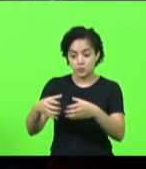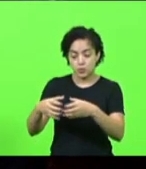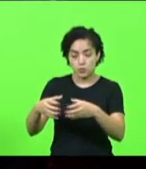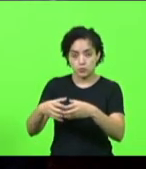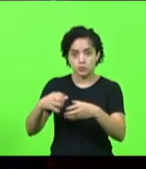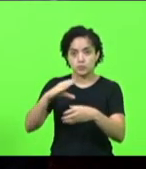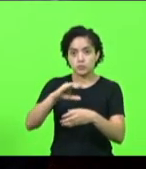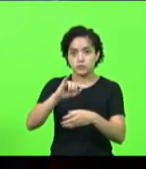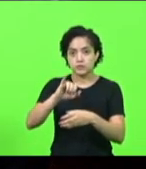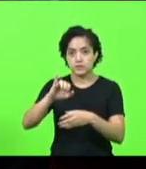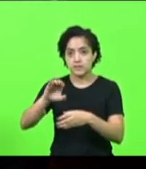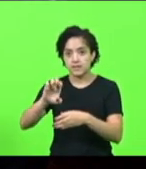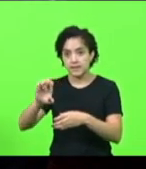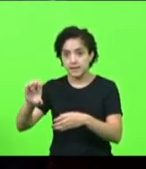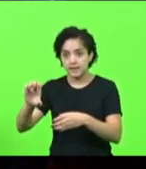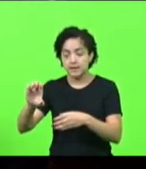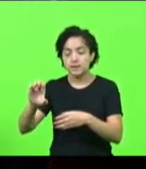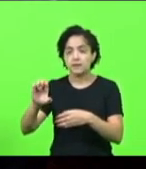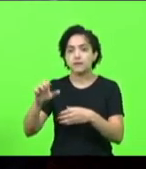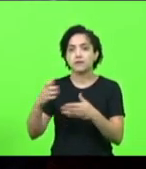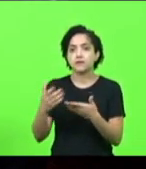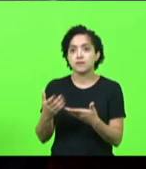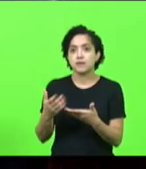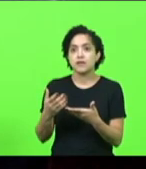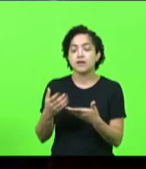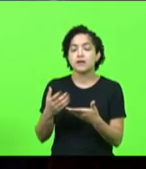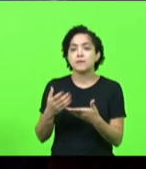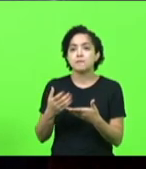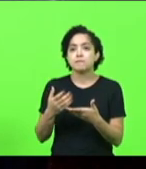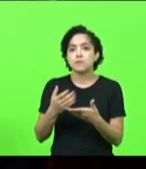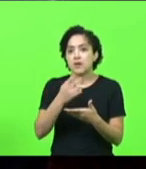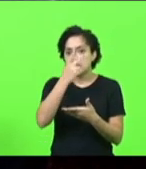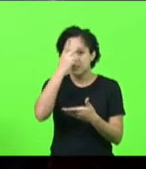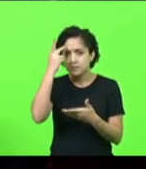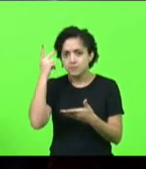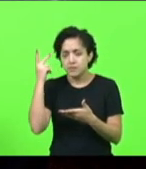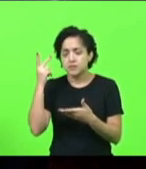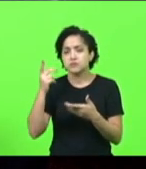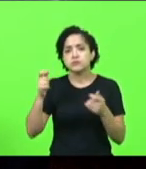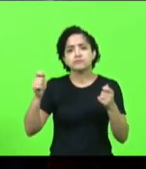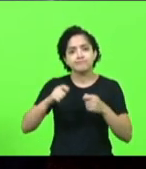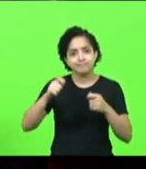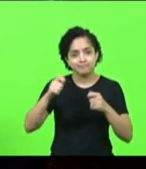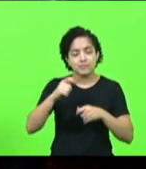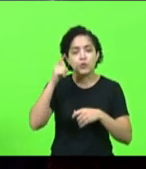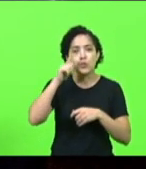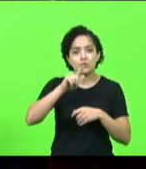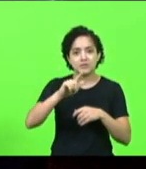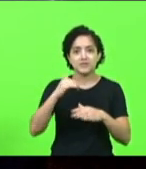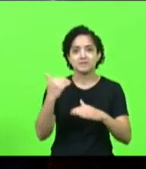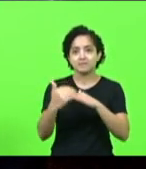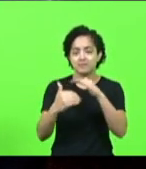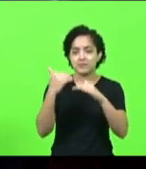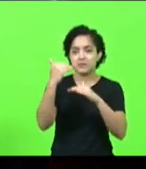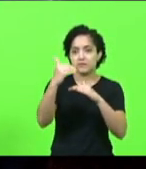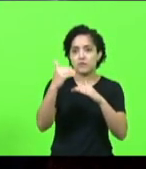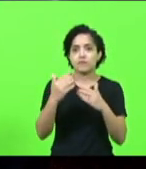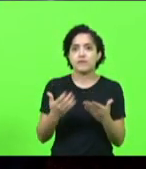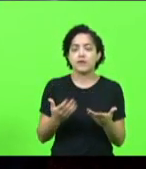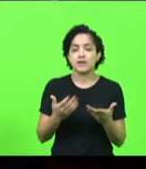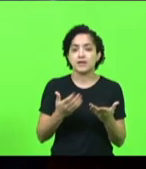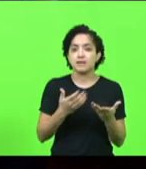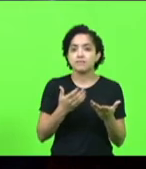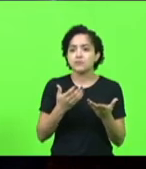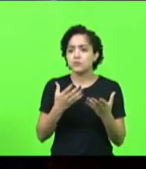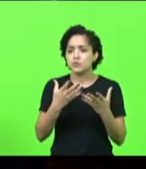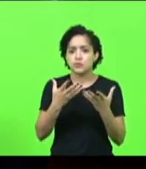escola quantas pessoas já tiveram essa oportunidade de evoluir e quem não quer evoluir